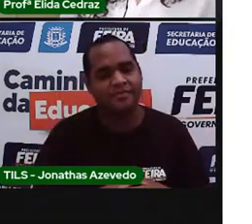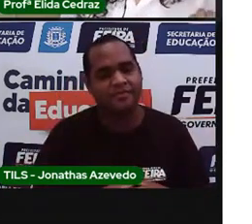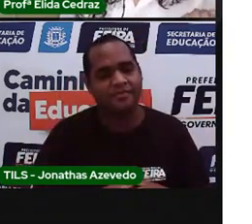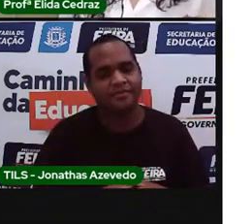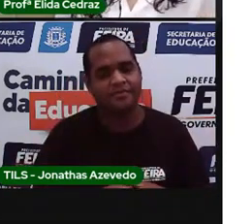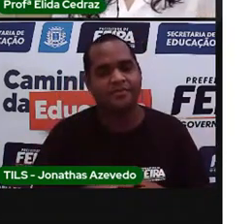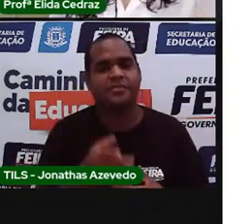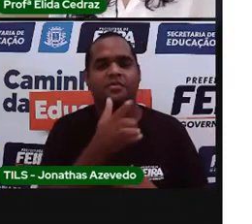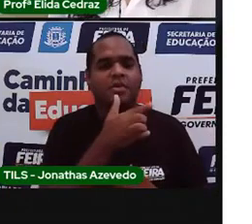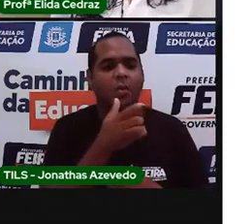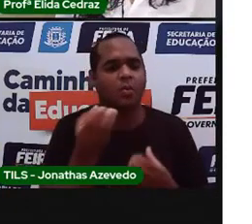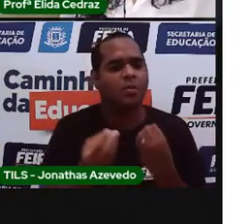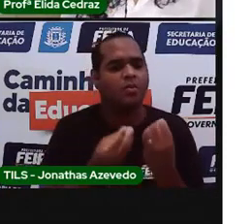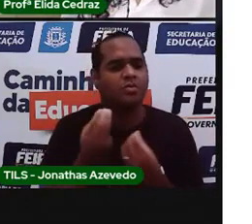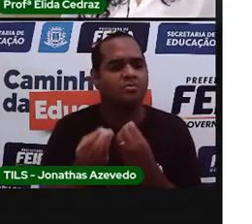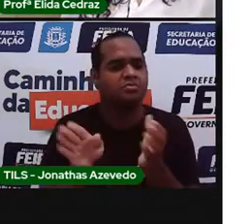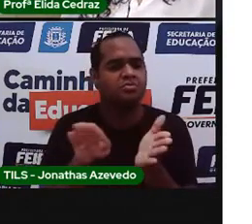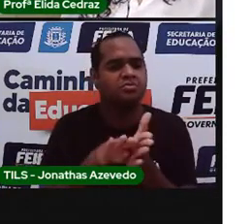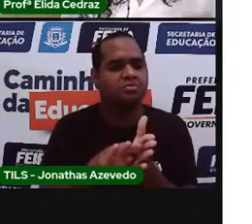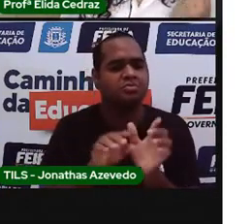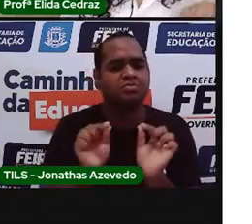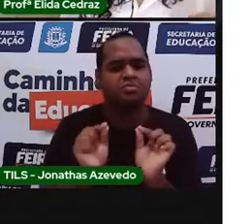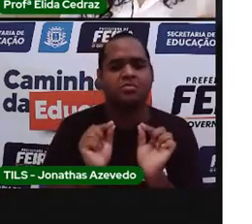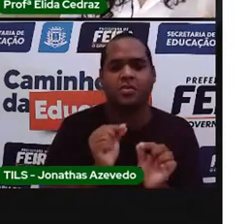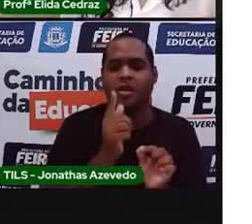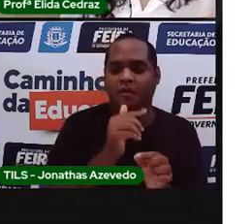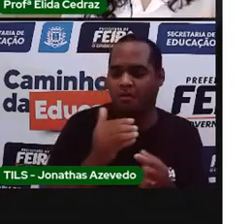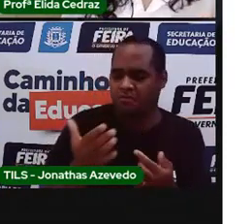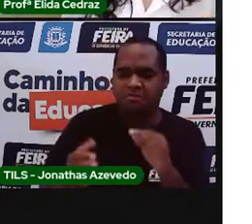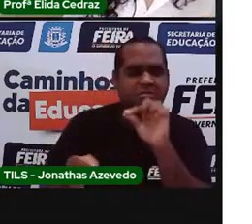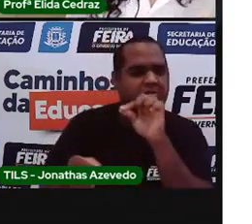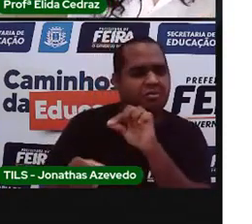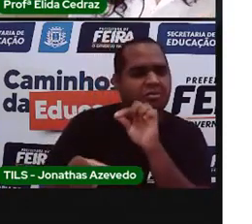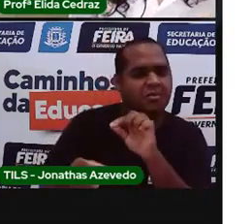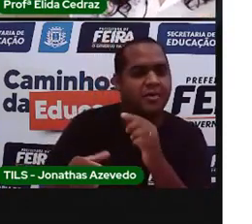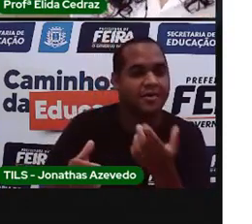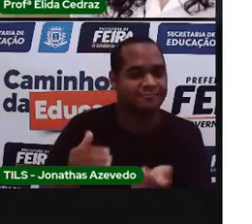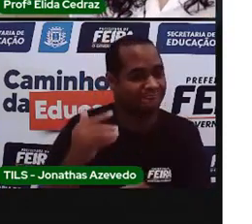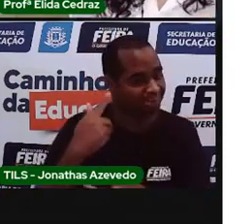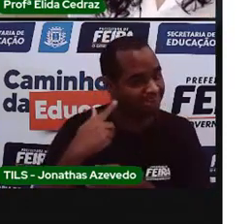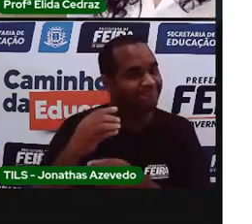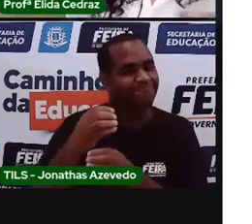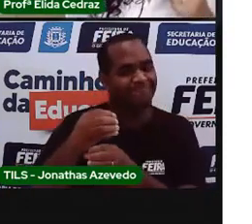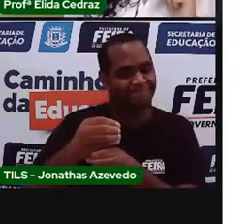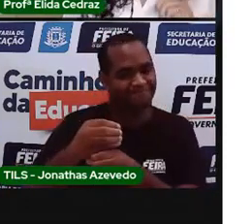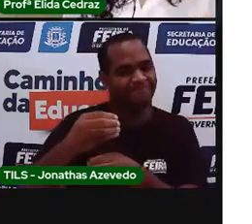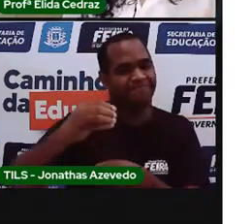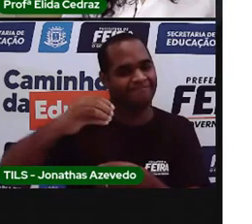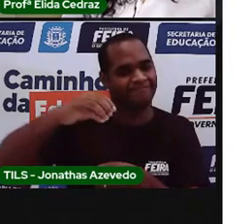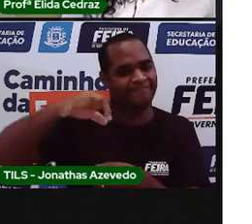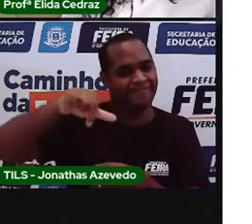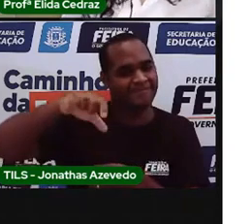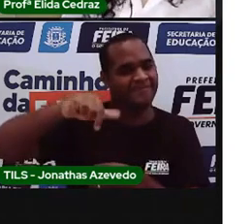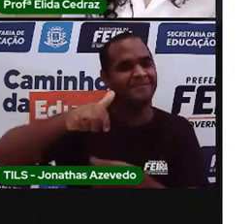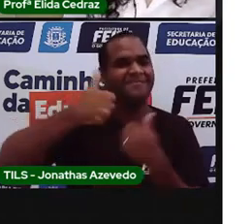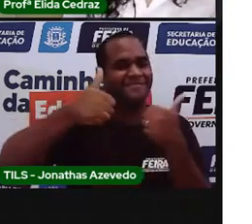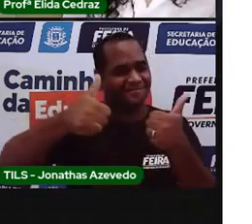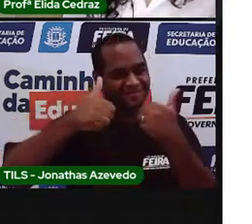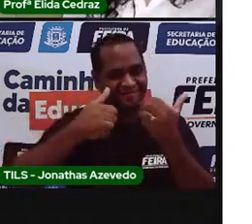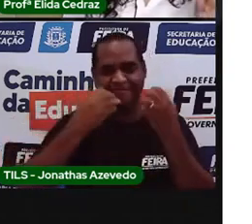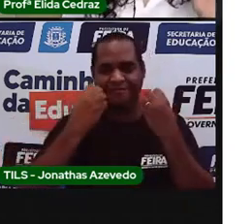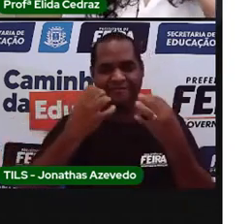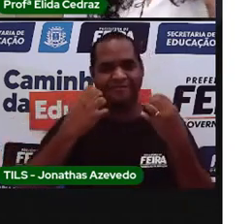água veio? Como foi que a Pró trouxe a água? Em que objeto? Muito bem. Numa garrafa.